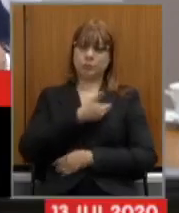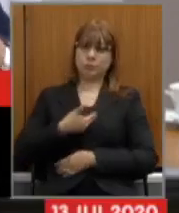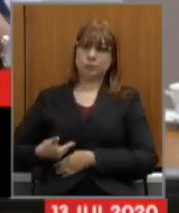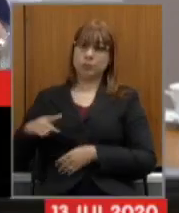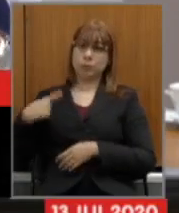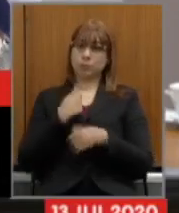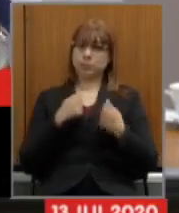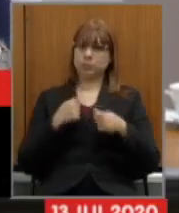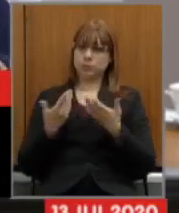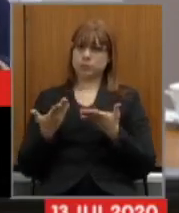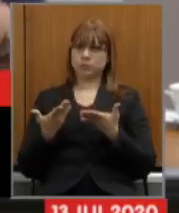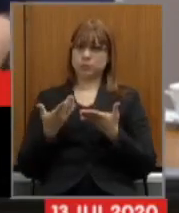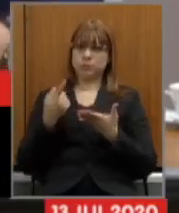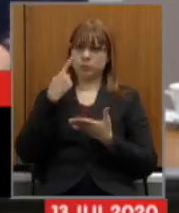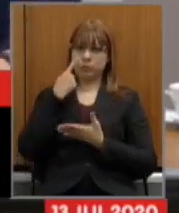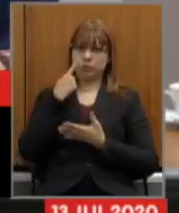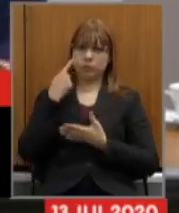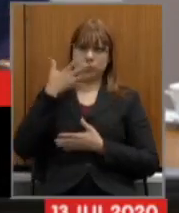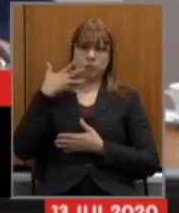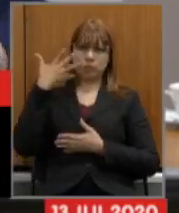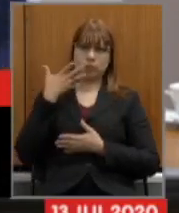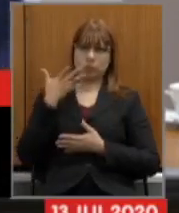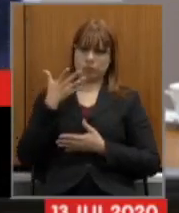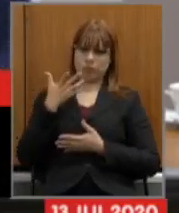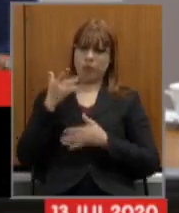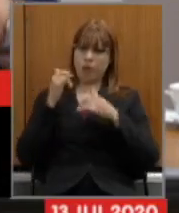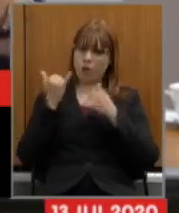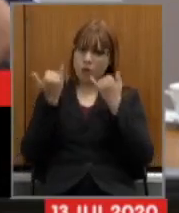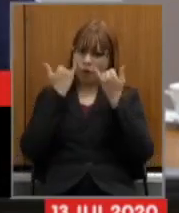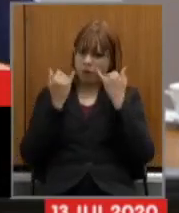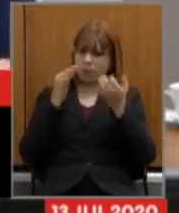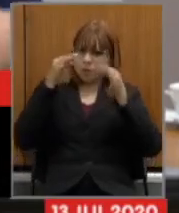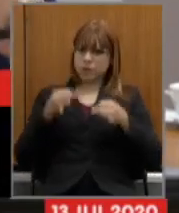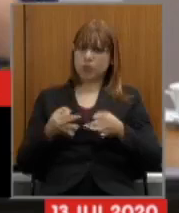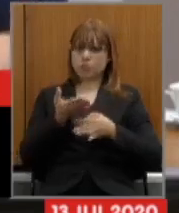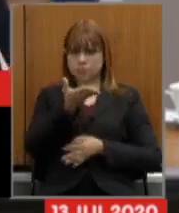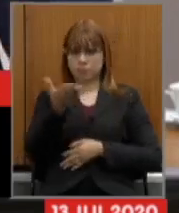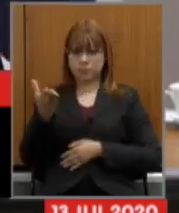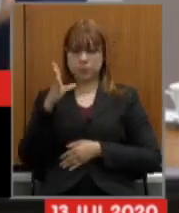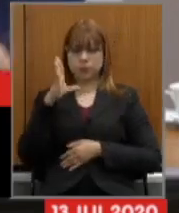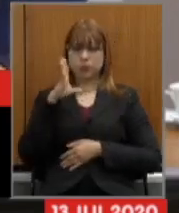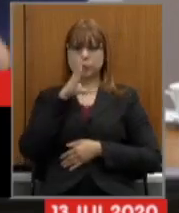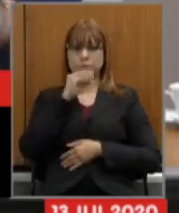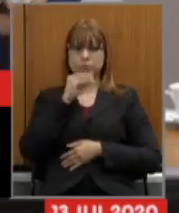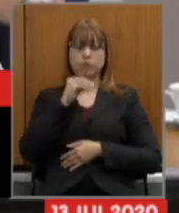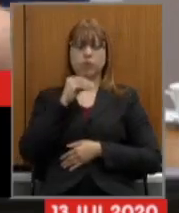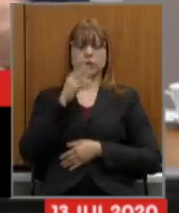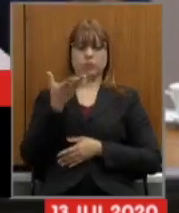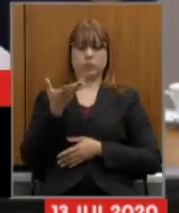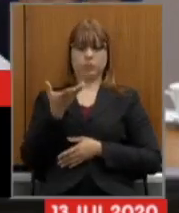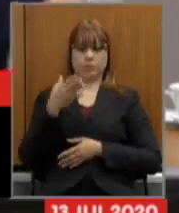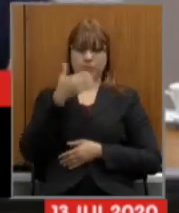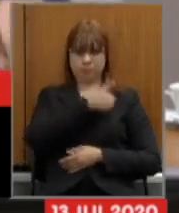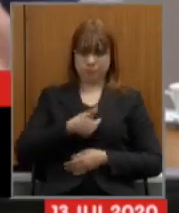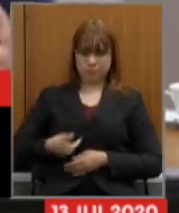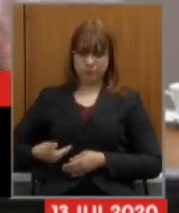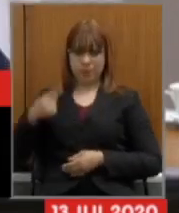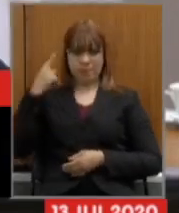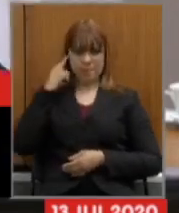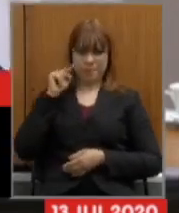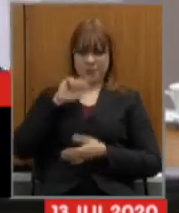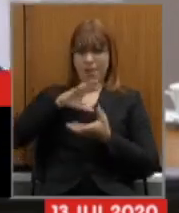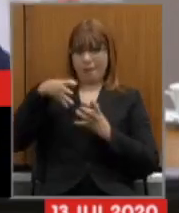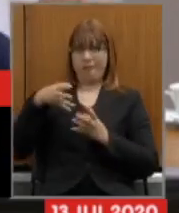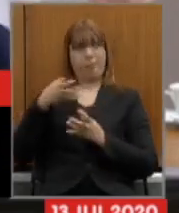nós precisamos tratar o debate com o conteúdo correto para que os servidores não sejam levados a uma opinião de que essa é uma reforma